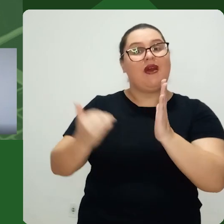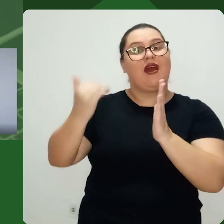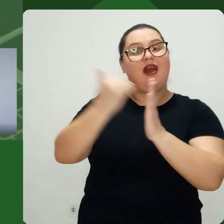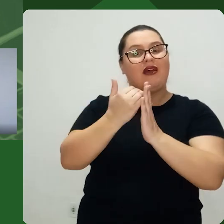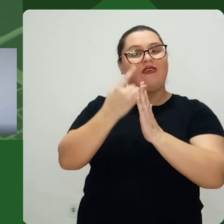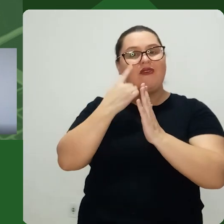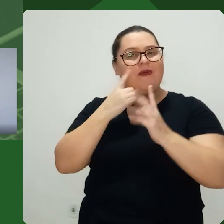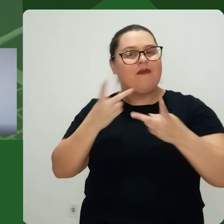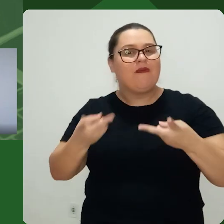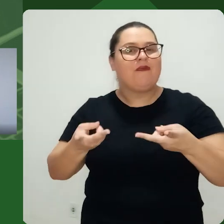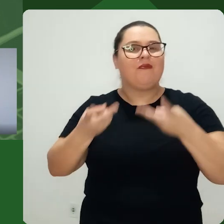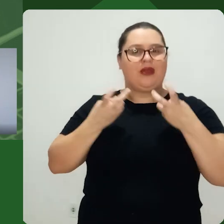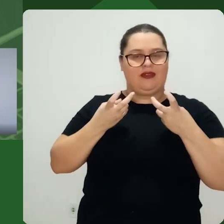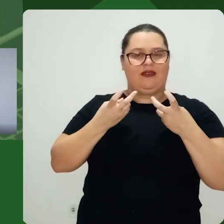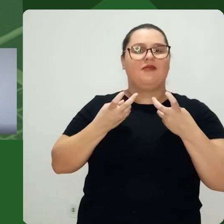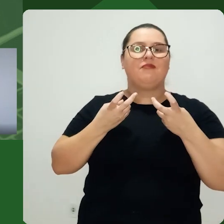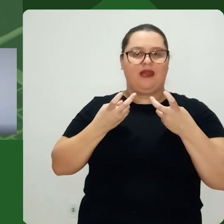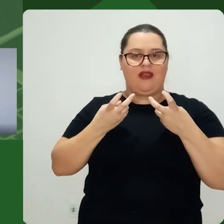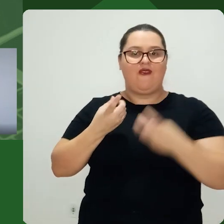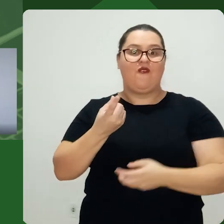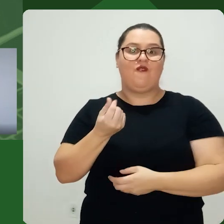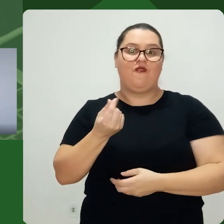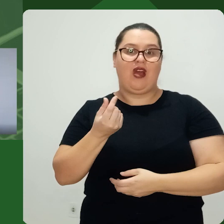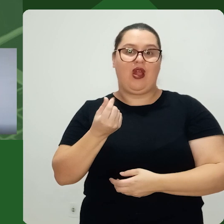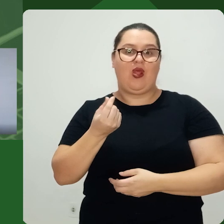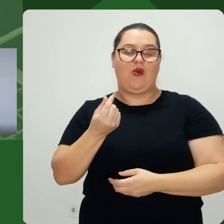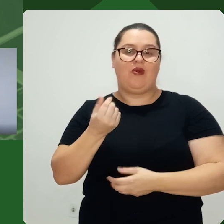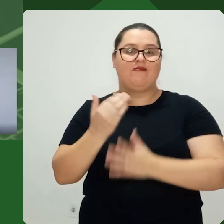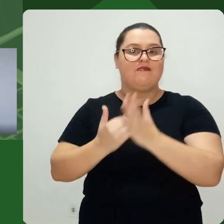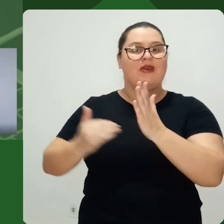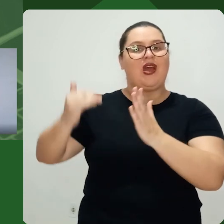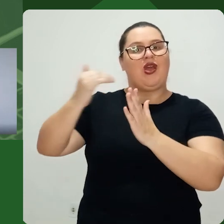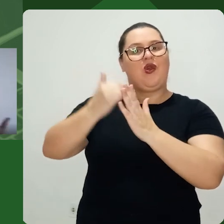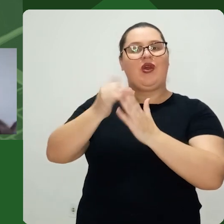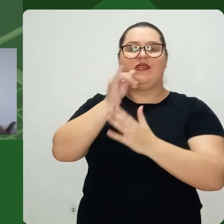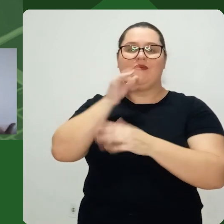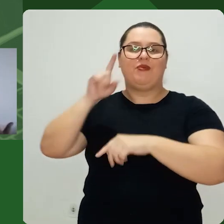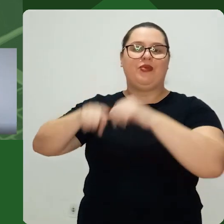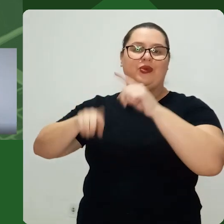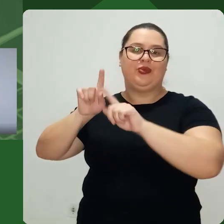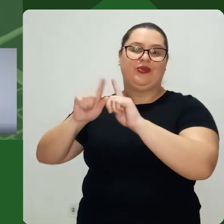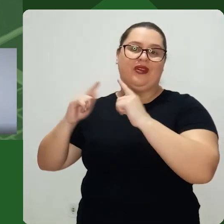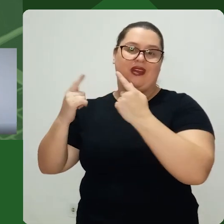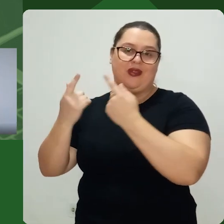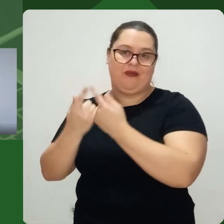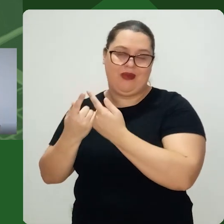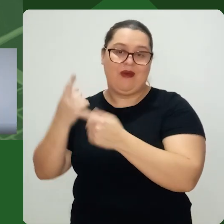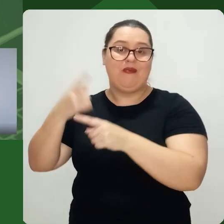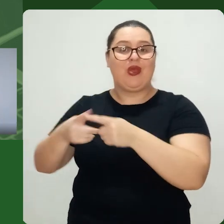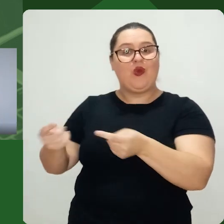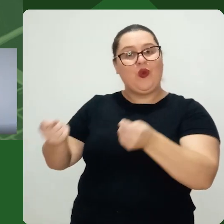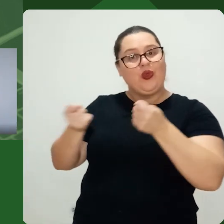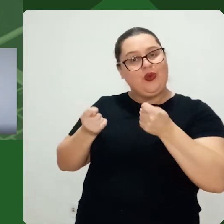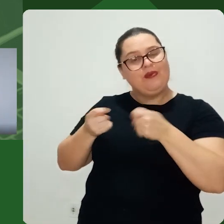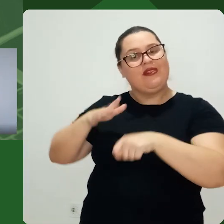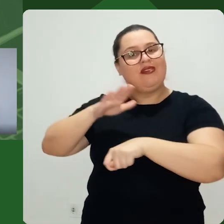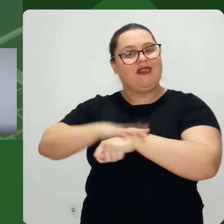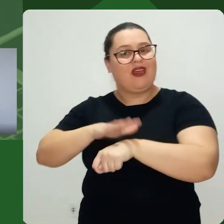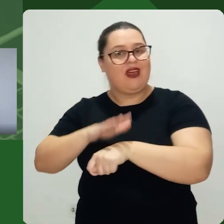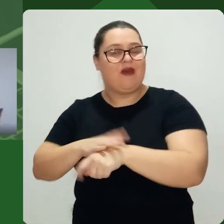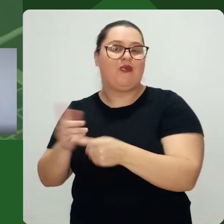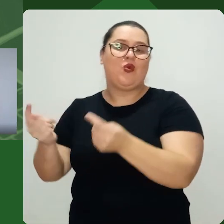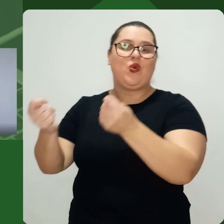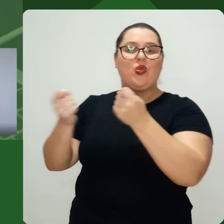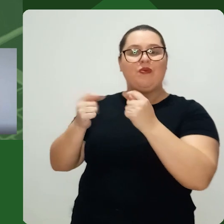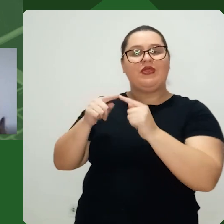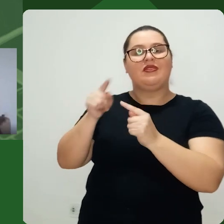Esse custo Mais elevado Vai fazer Eu identificar Um valor Maior No produto De Garopaba Né? Porque eu